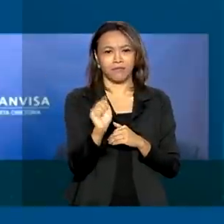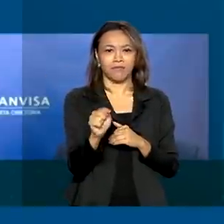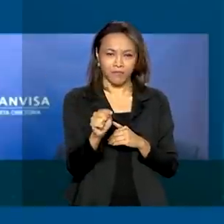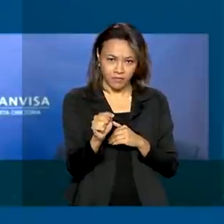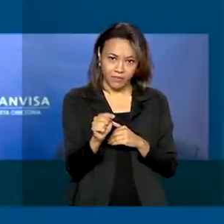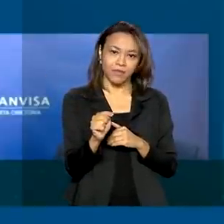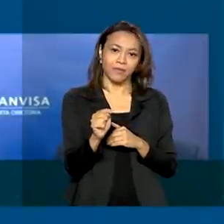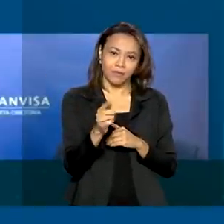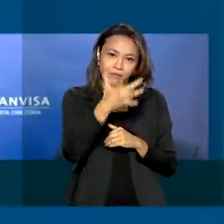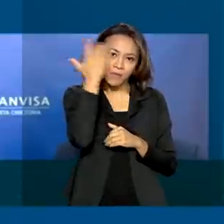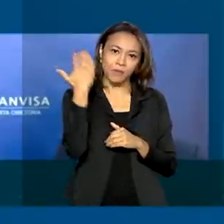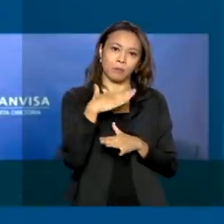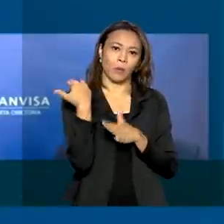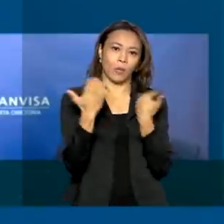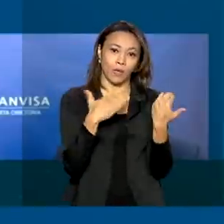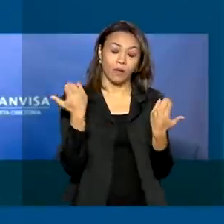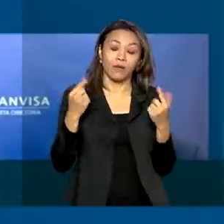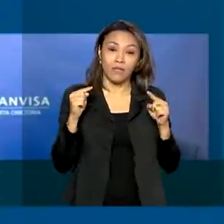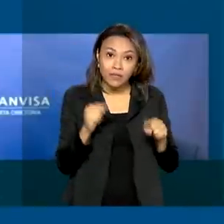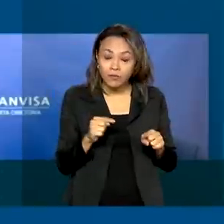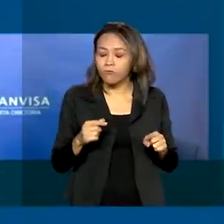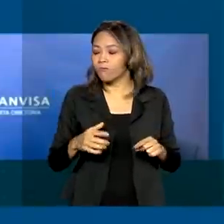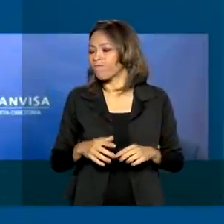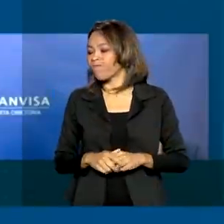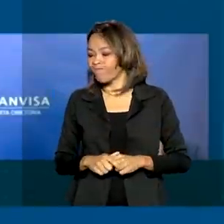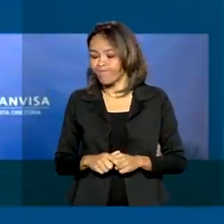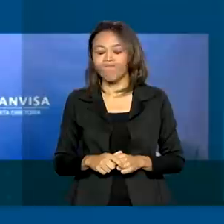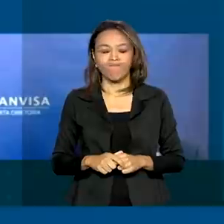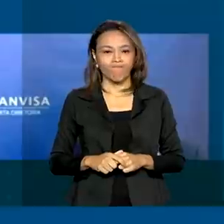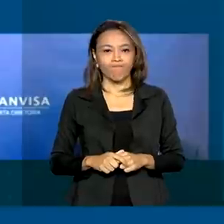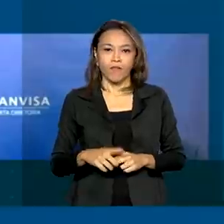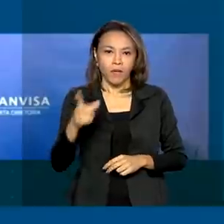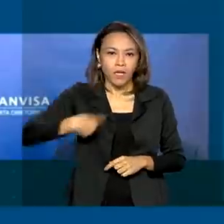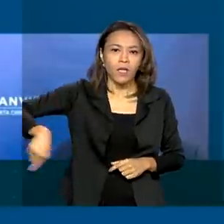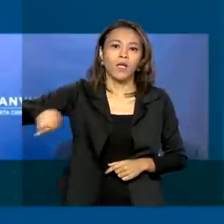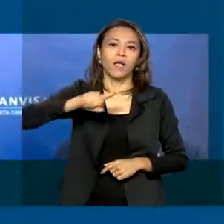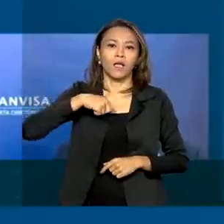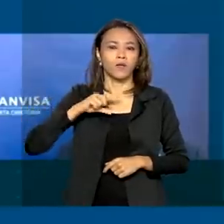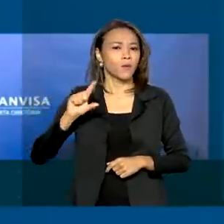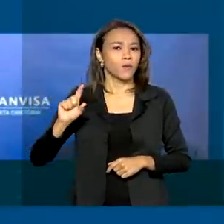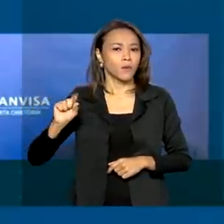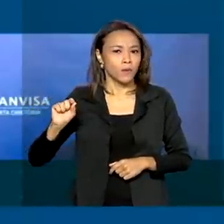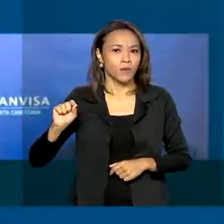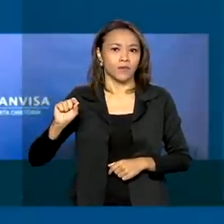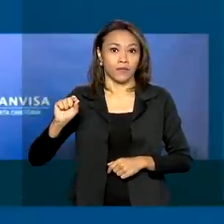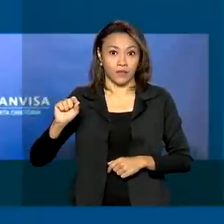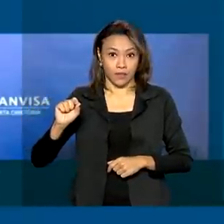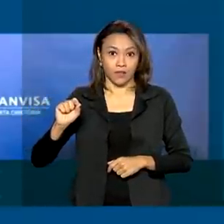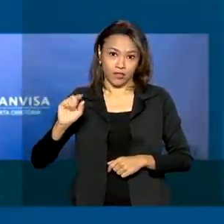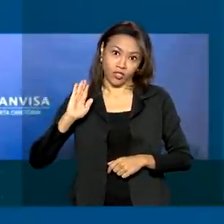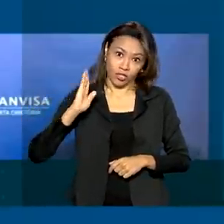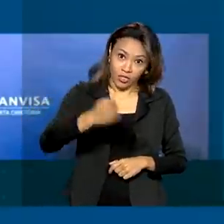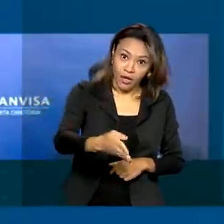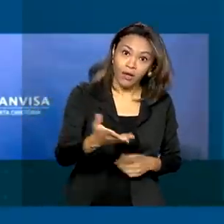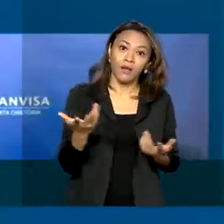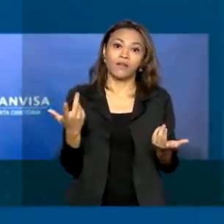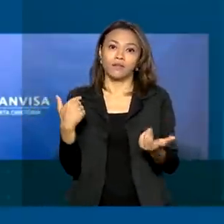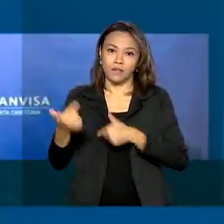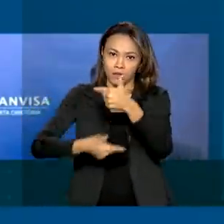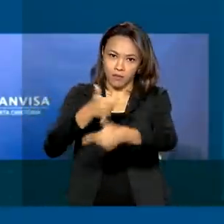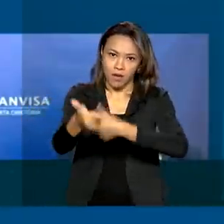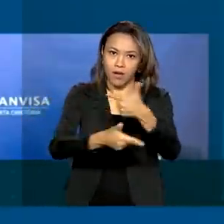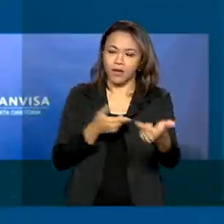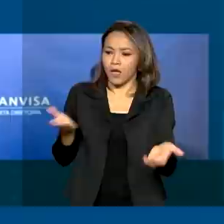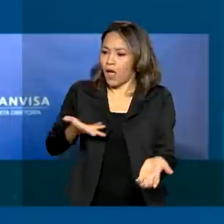Isso é motivo mais do que suficiente para que todos aqueles que têm atuação direta ou indireta o façam da melhor e